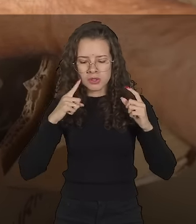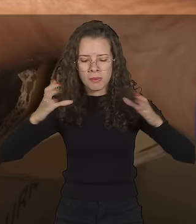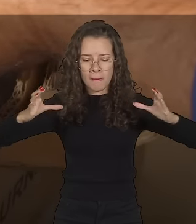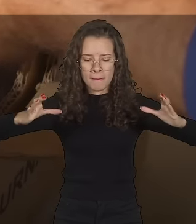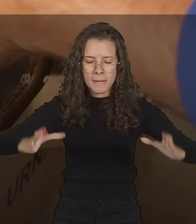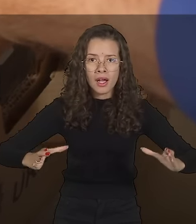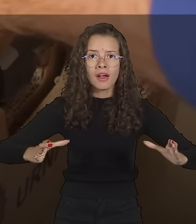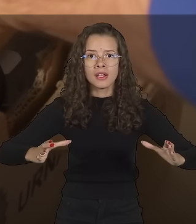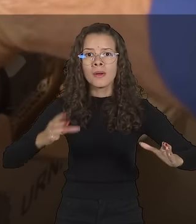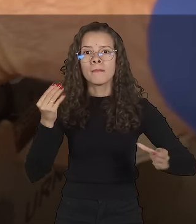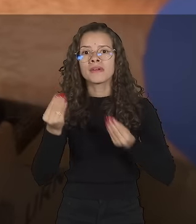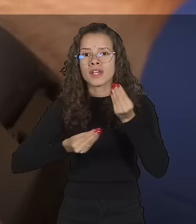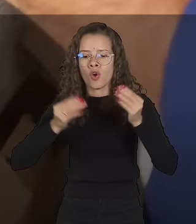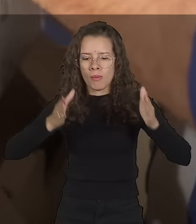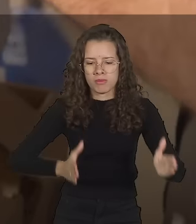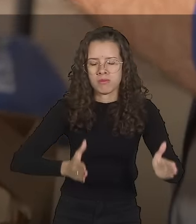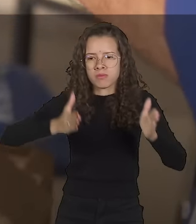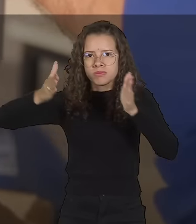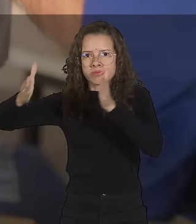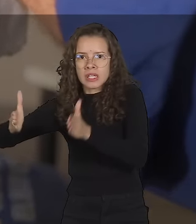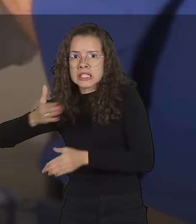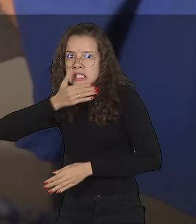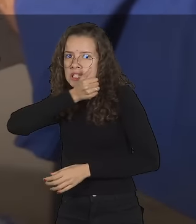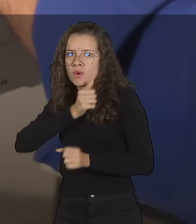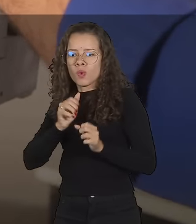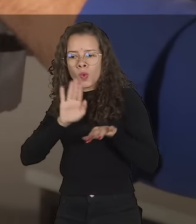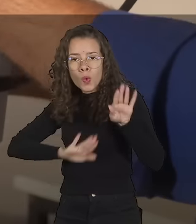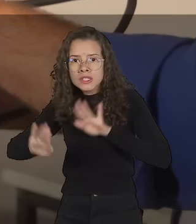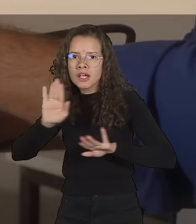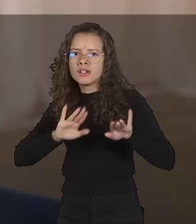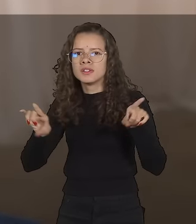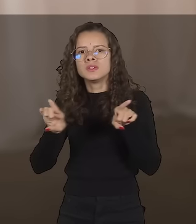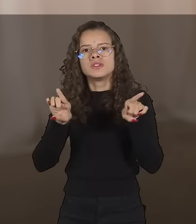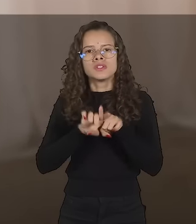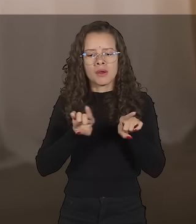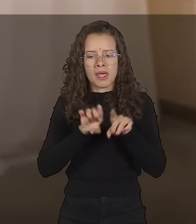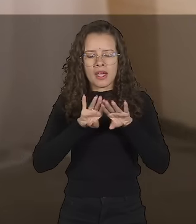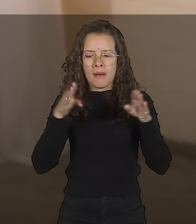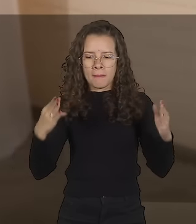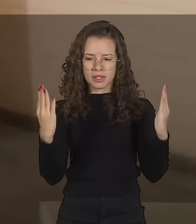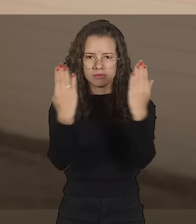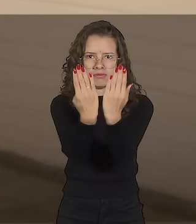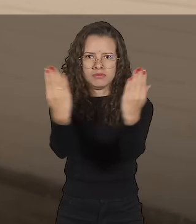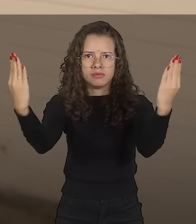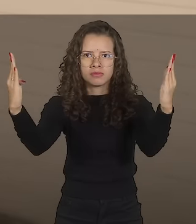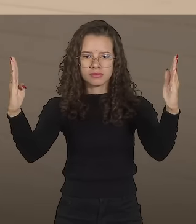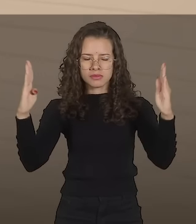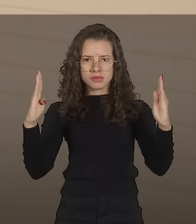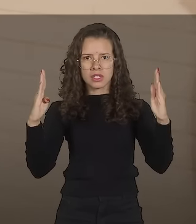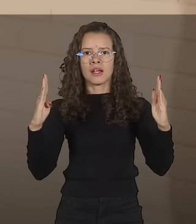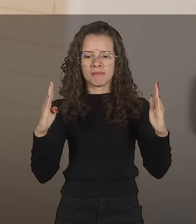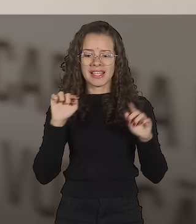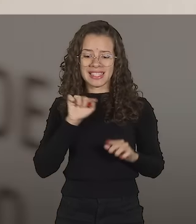cabos sobre o terminal do eleitor para retirar a urna da caixa. Posicione a urna na mesa onde ficará a cabina,